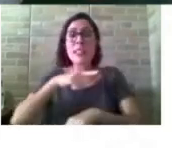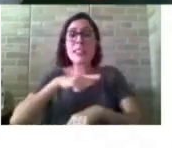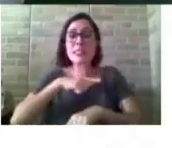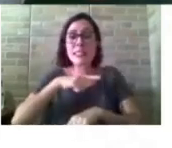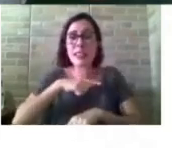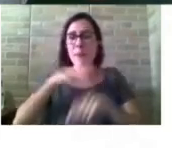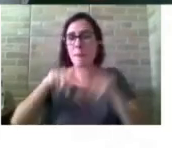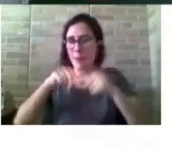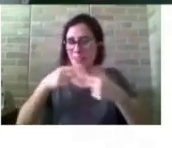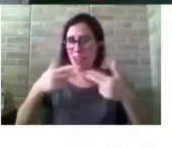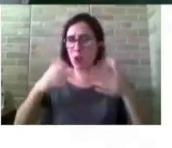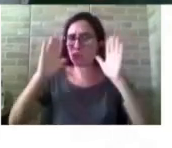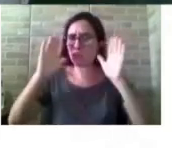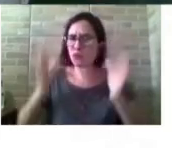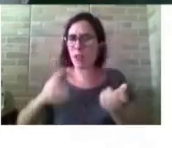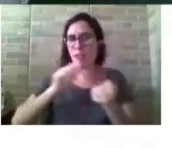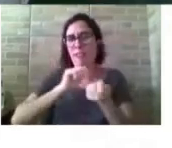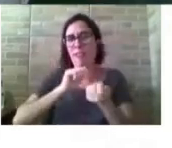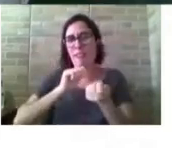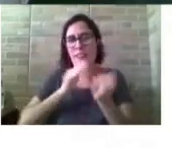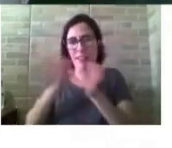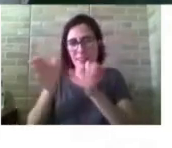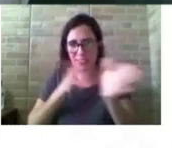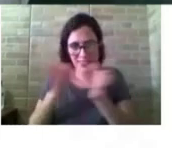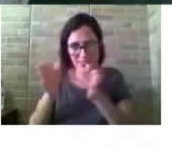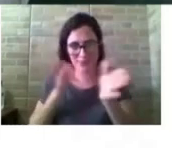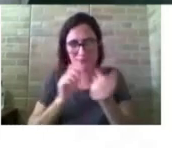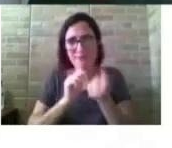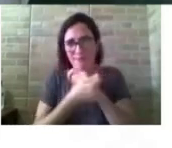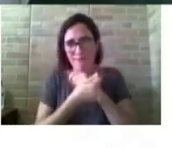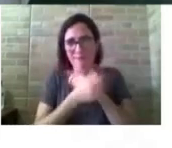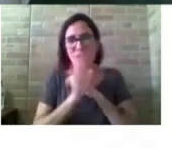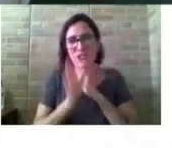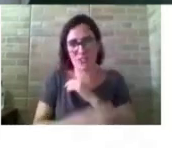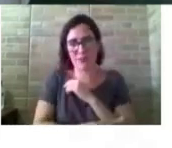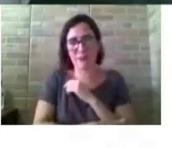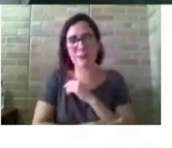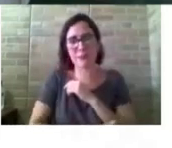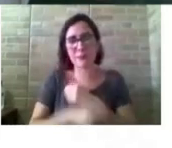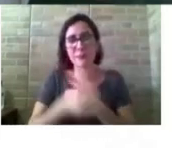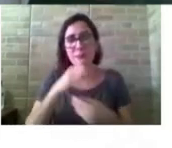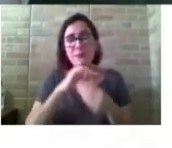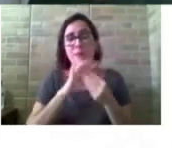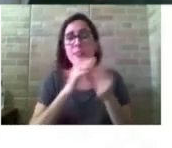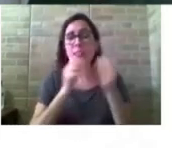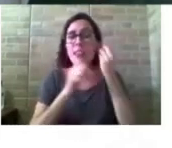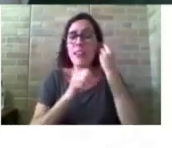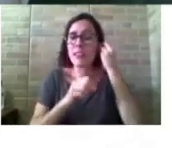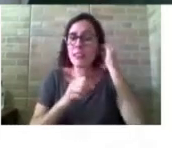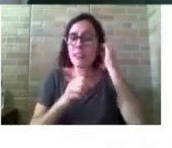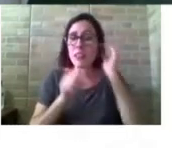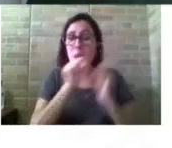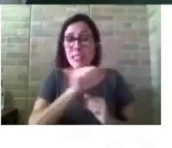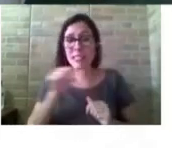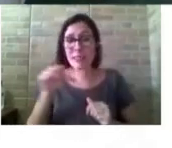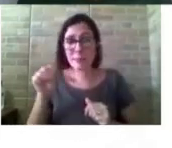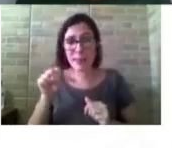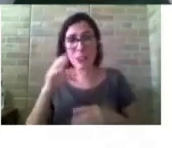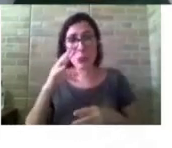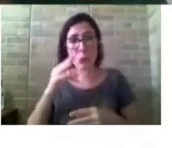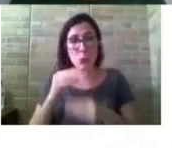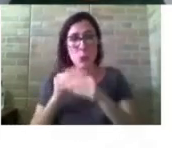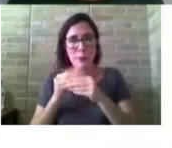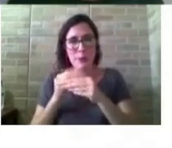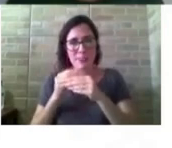como já vem acontecendo em muitos casos. O semestre letivo suplementar foi realizado no segundo